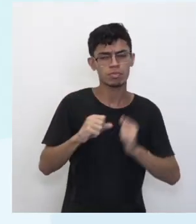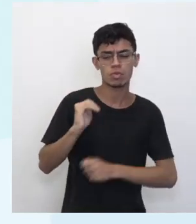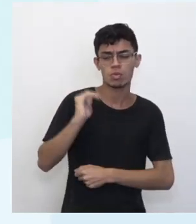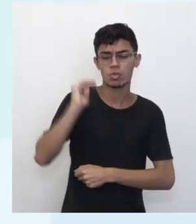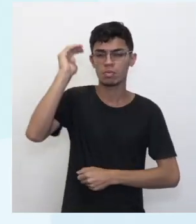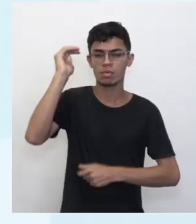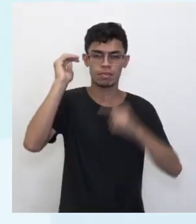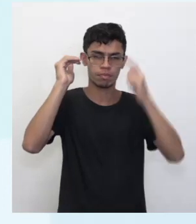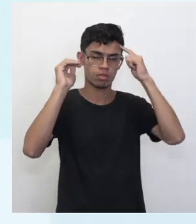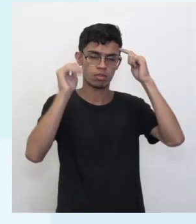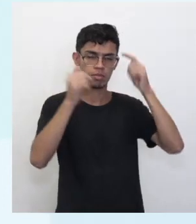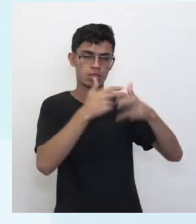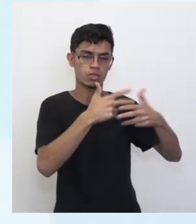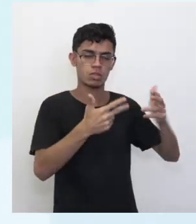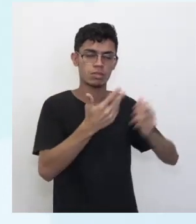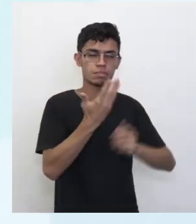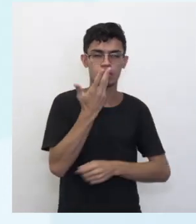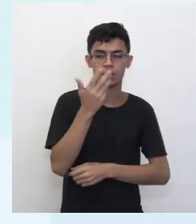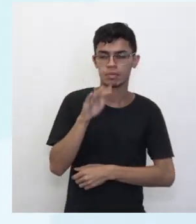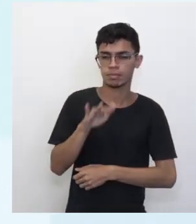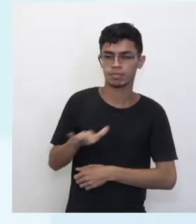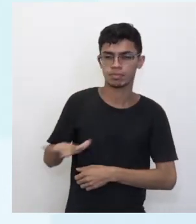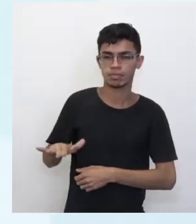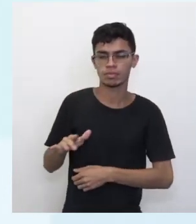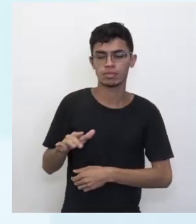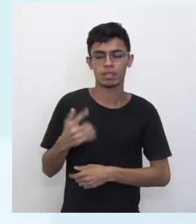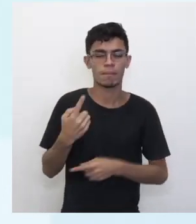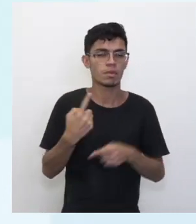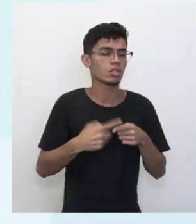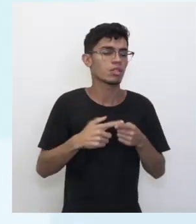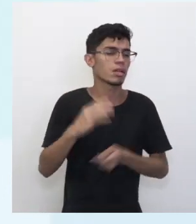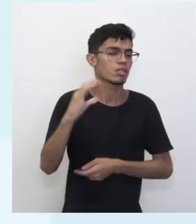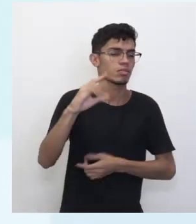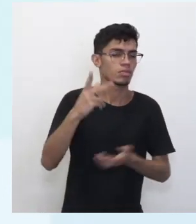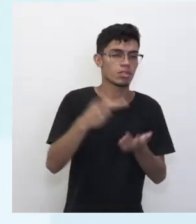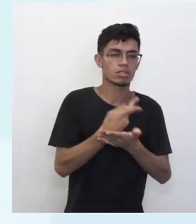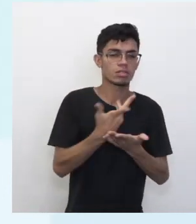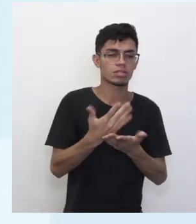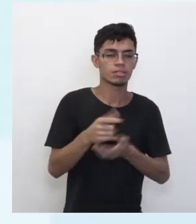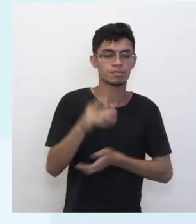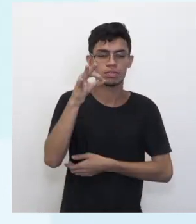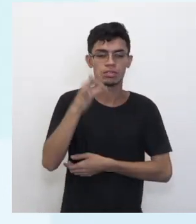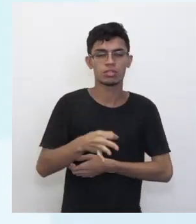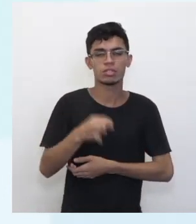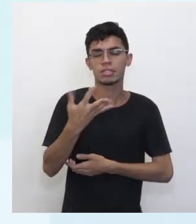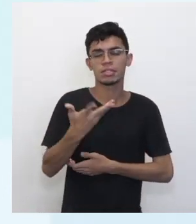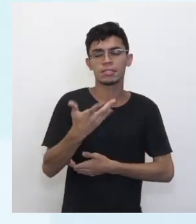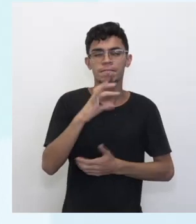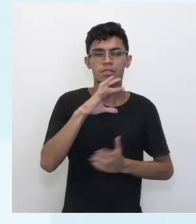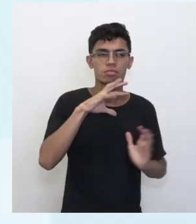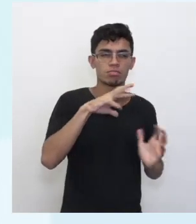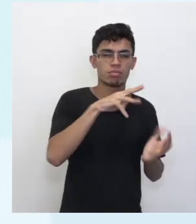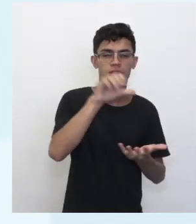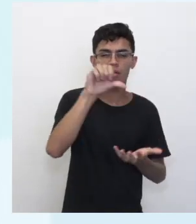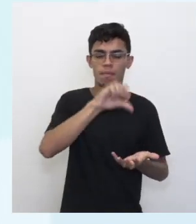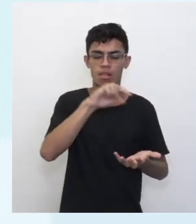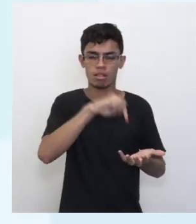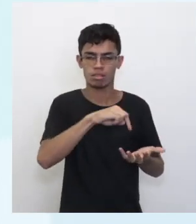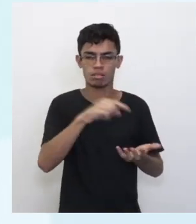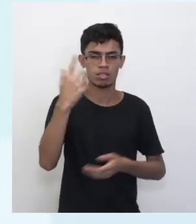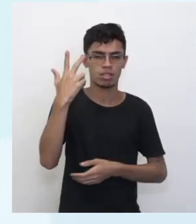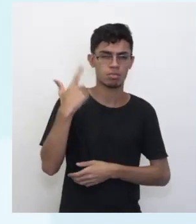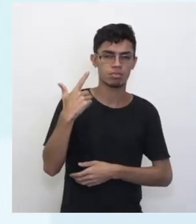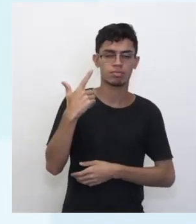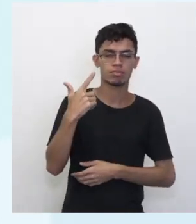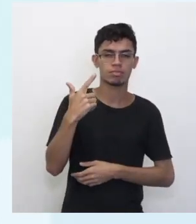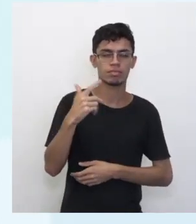infância. Sentindo as coisas de infância. Por que não é a letra C? É a certeza de que a maldade é algo normal. É